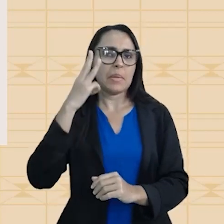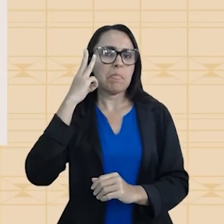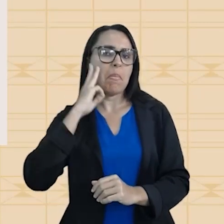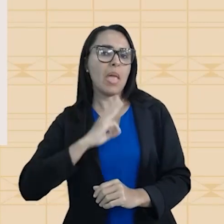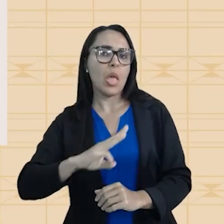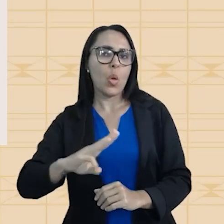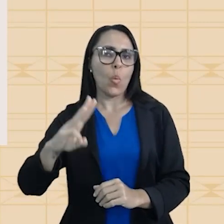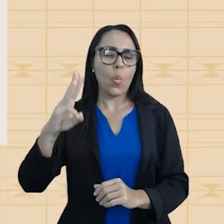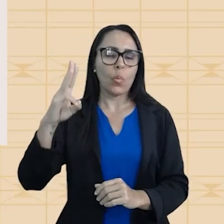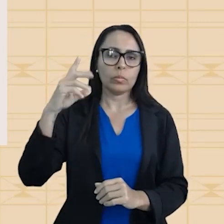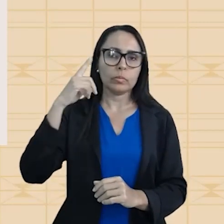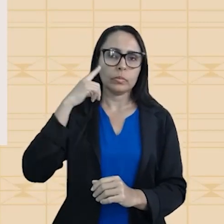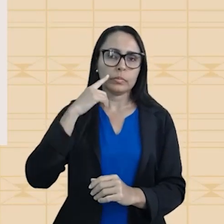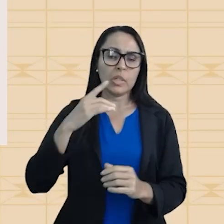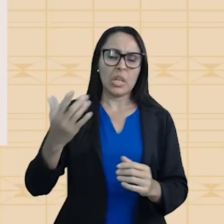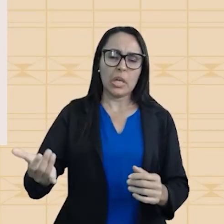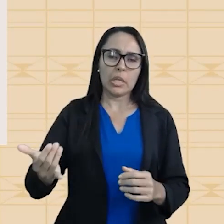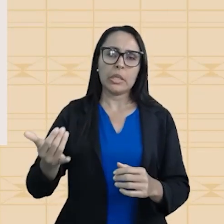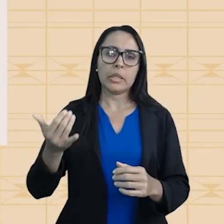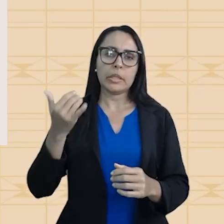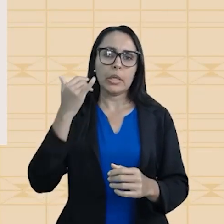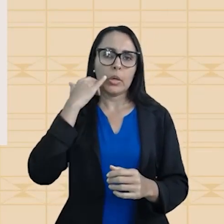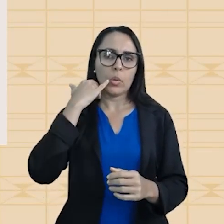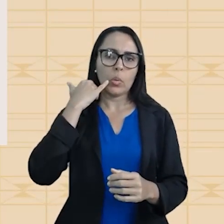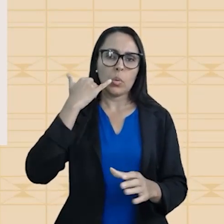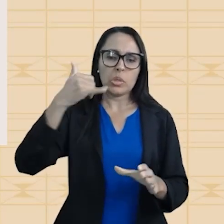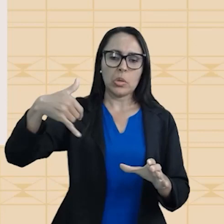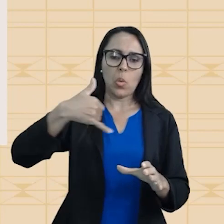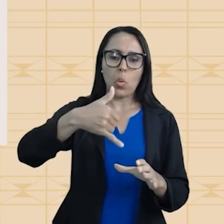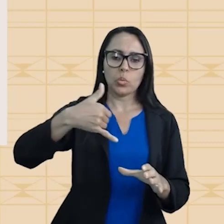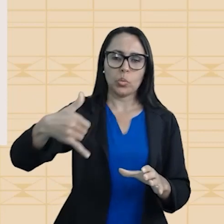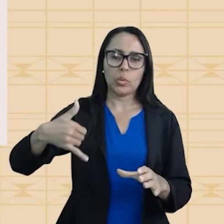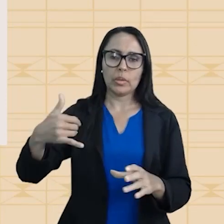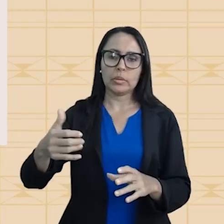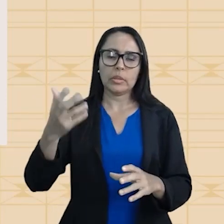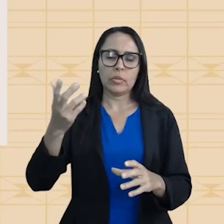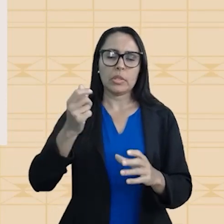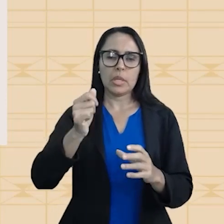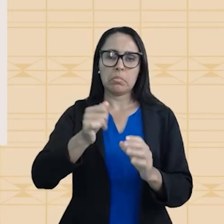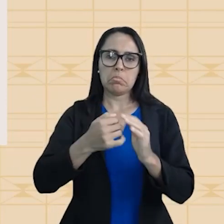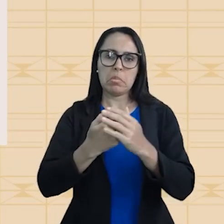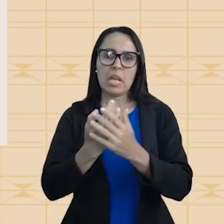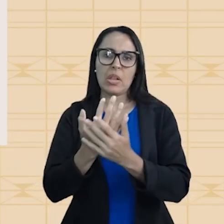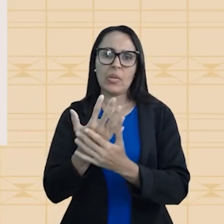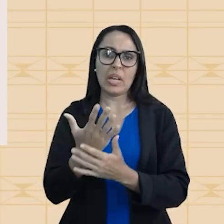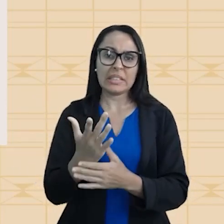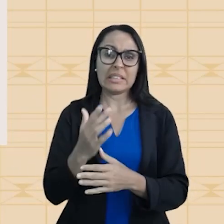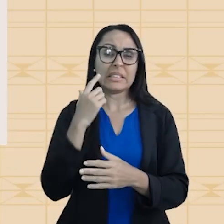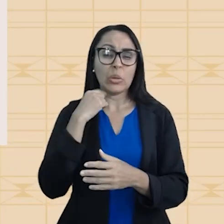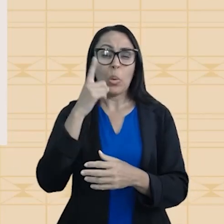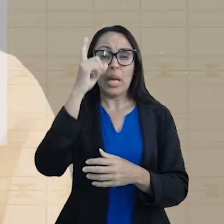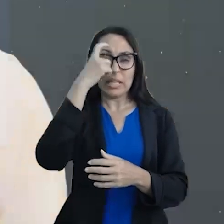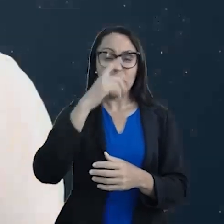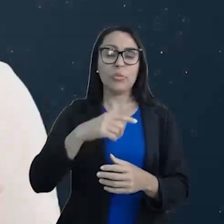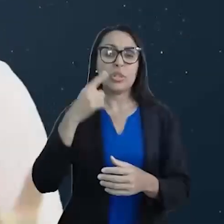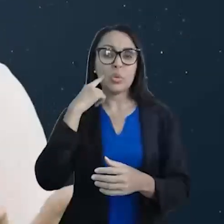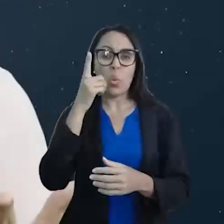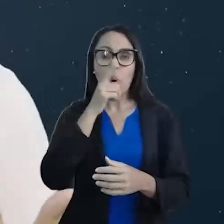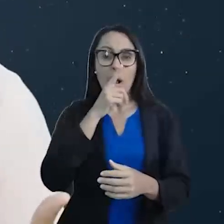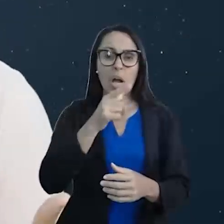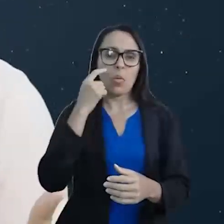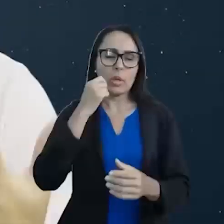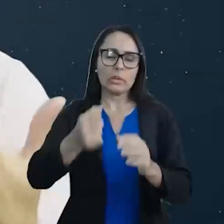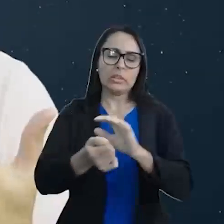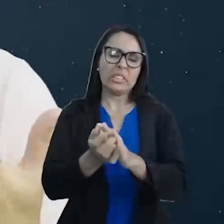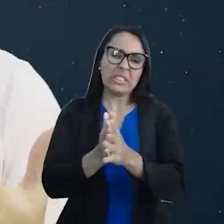gorduroso, de gordura. Quando você mela, não fica difícil de sair com a água? você